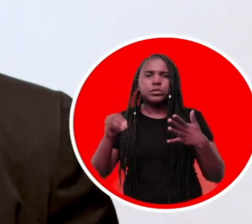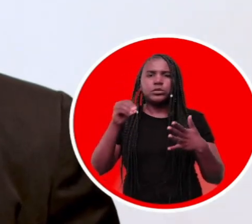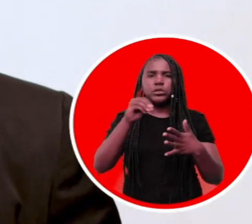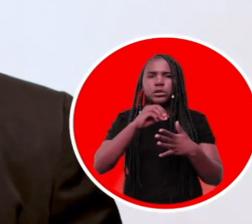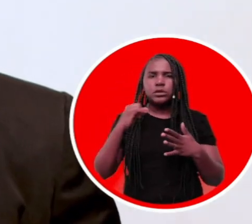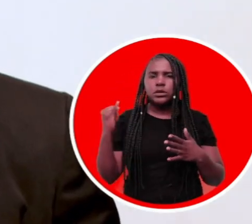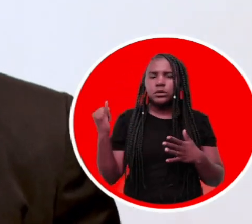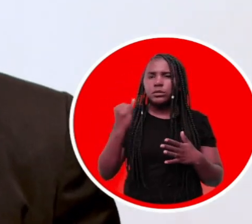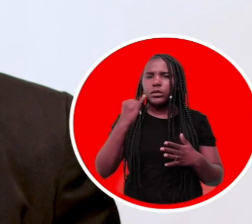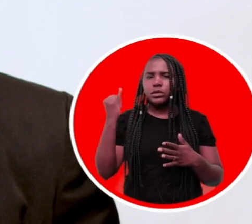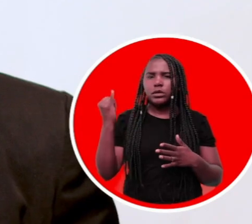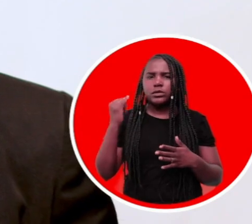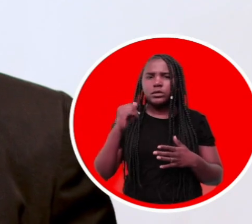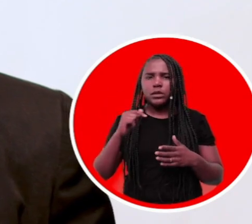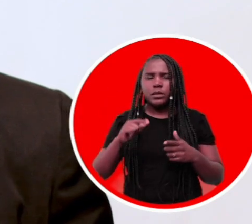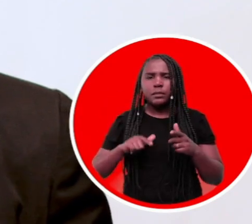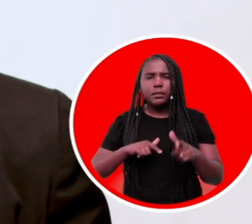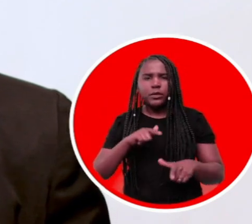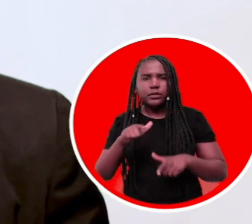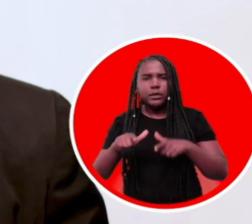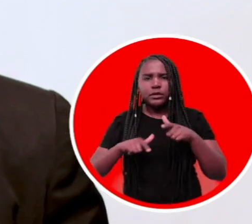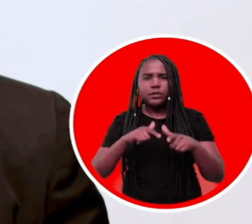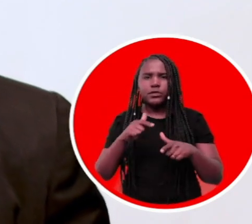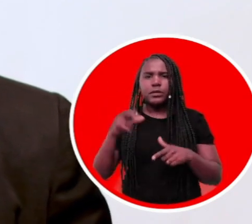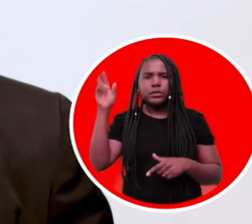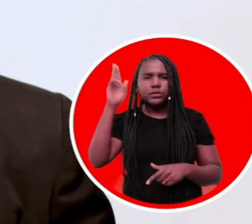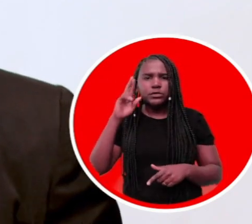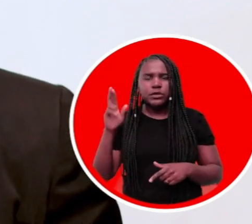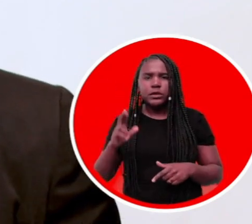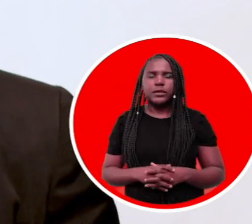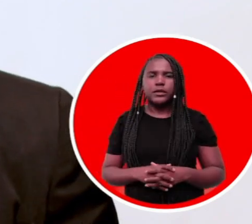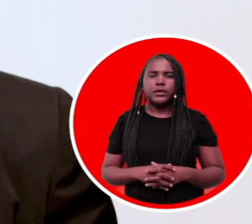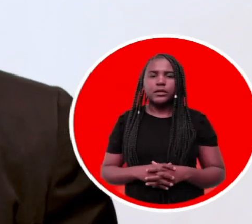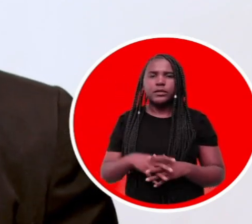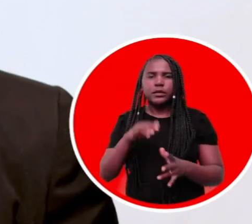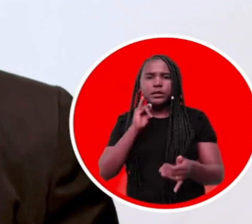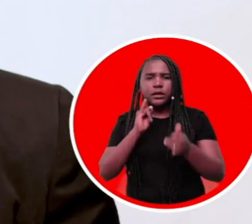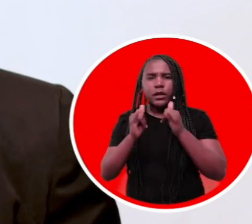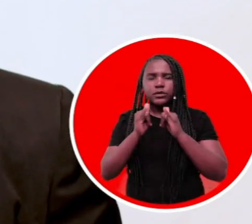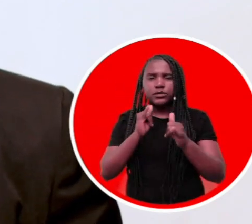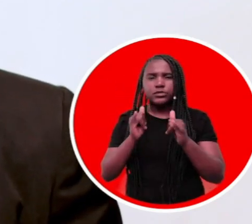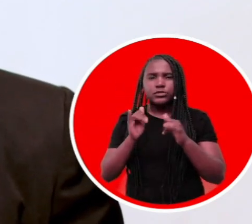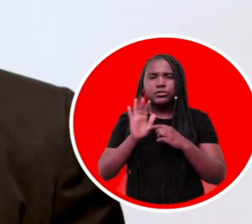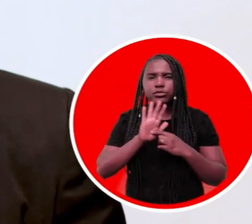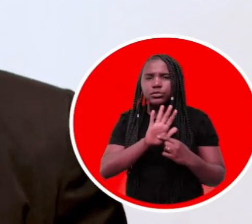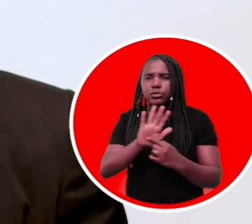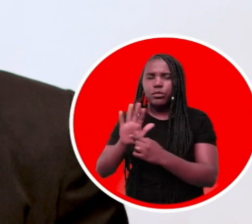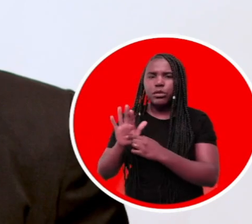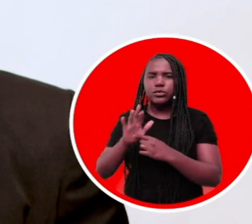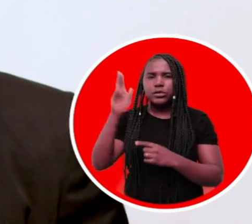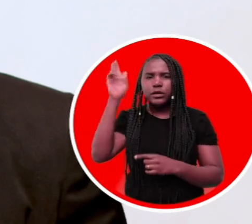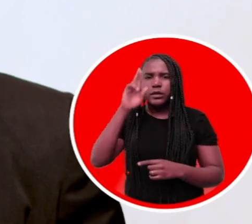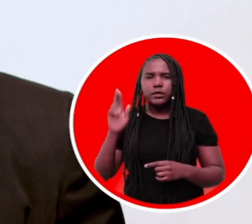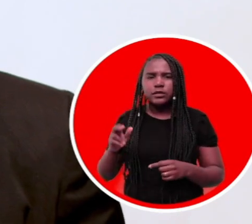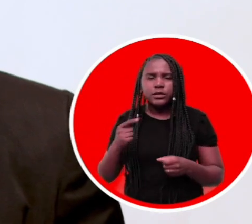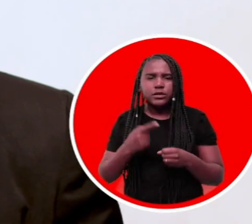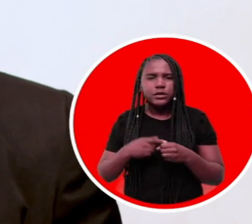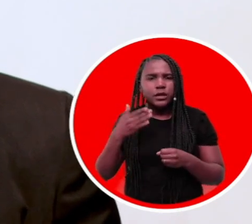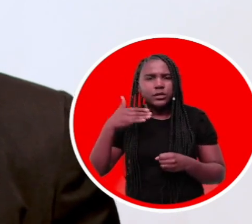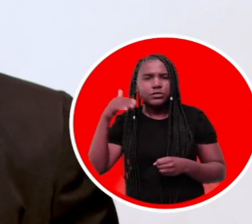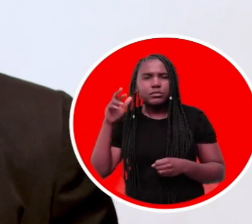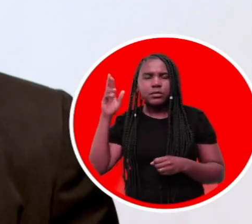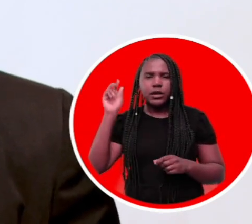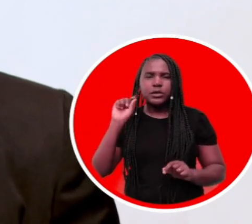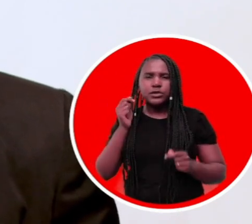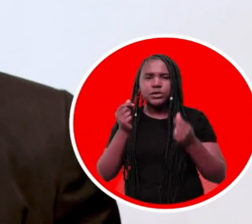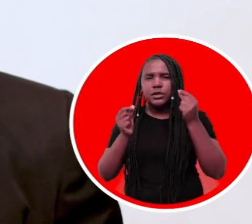prioridades para garantir o desenvolvimento da nossa cidade. Os dados indicam que nós somos a cidade mais rica do sul